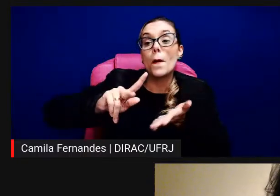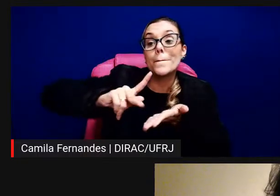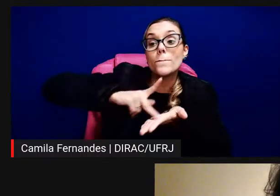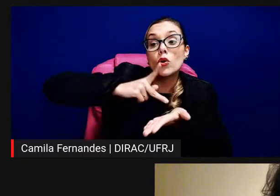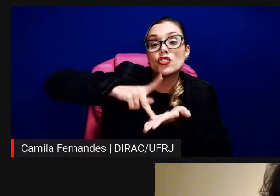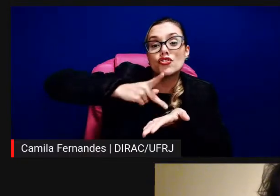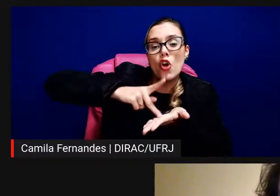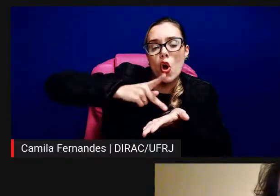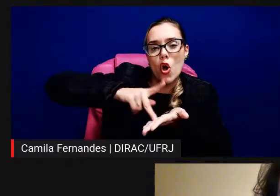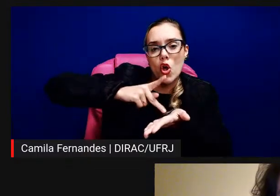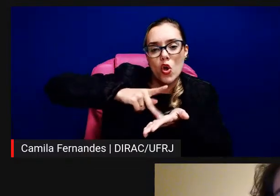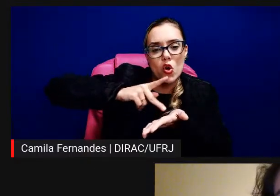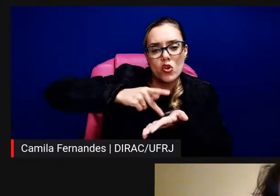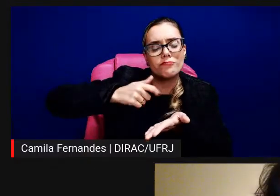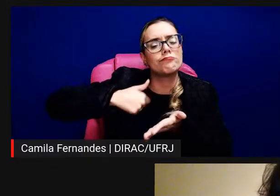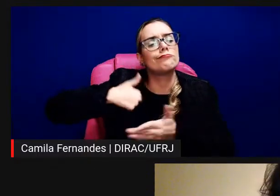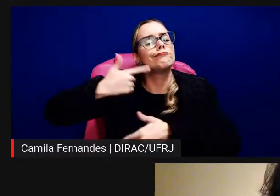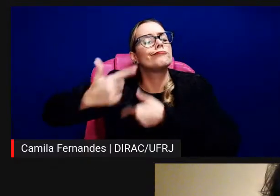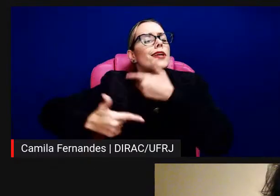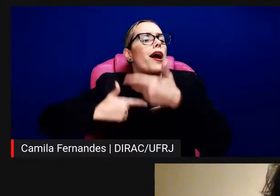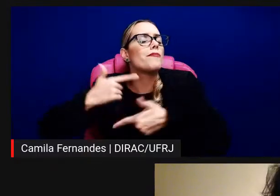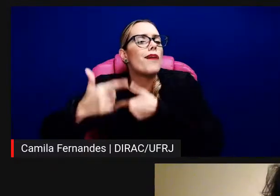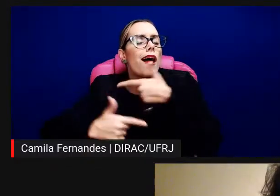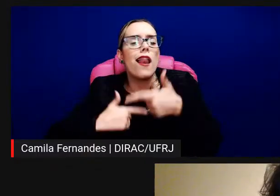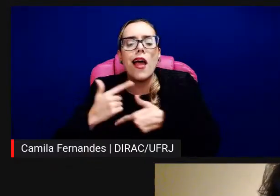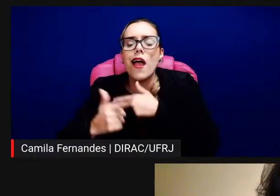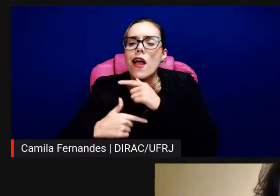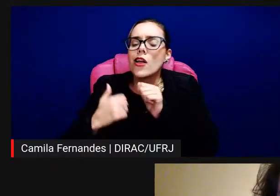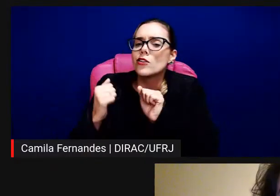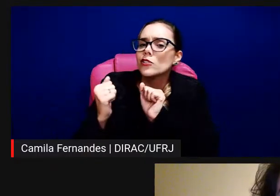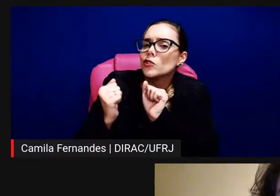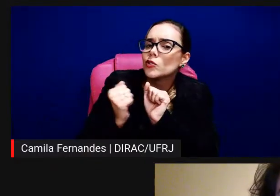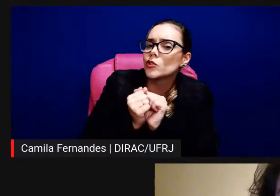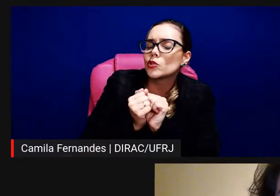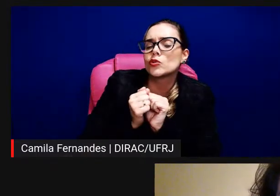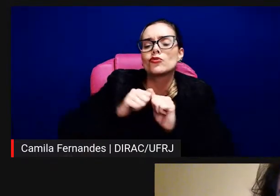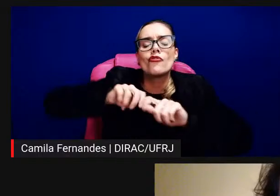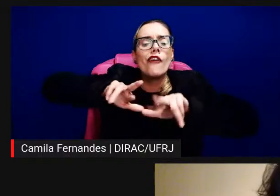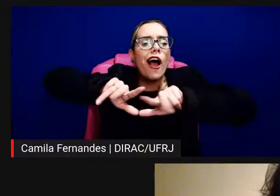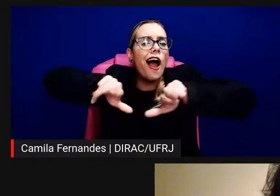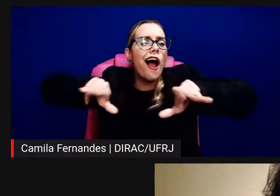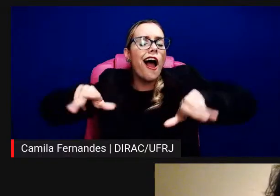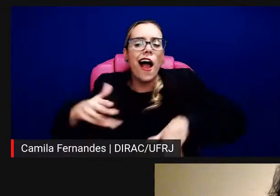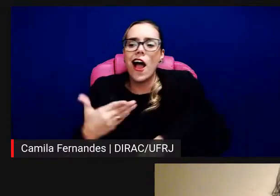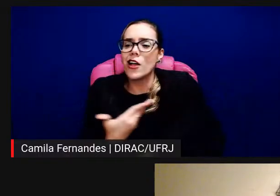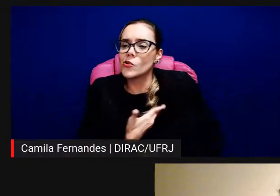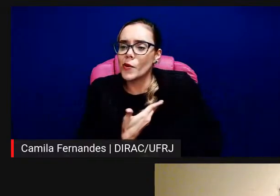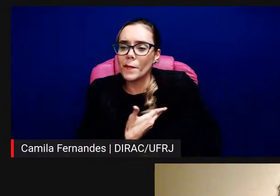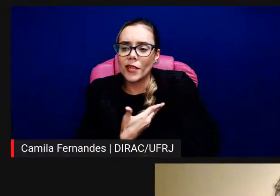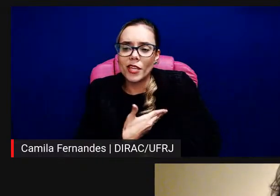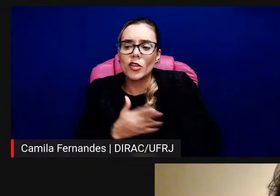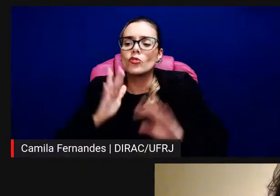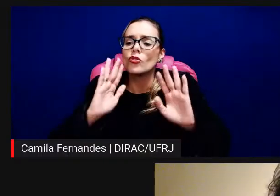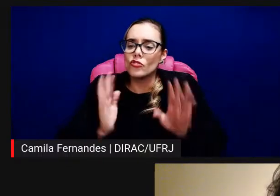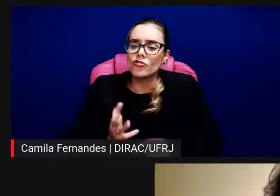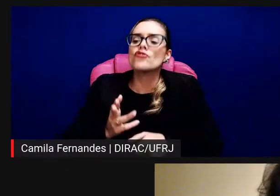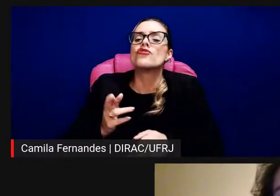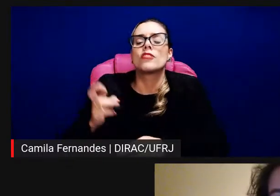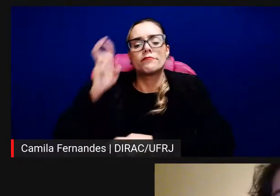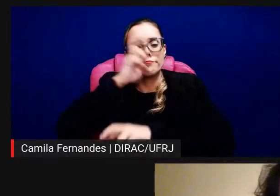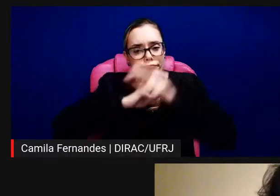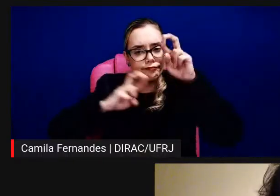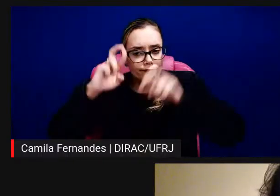gente trabalhou muito junto, virou amigo, é uma pessoa com quem eu troco muito, fez muitas curadorias, assim, desde as minhas